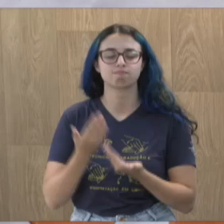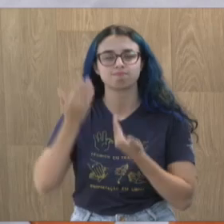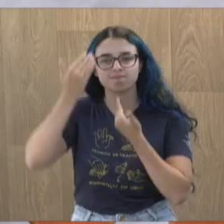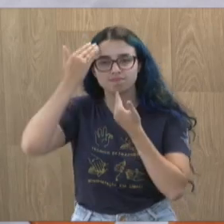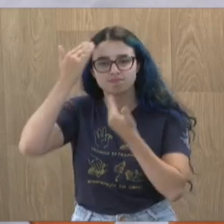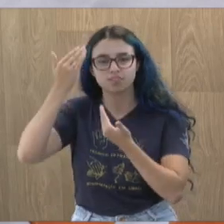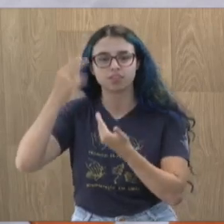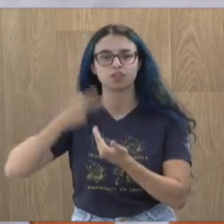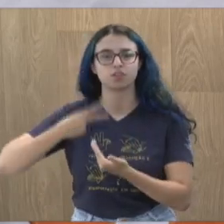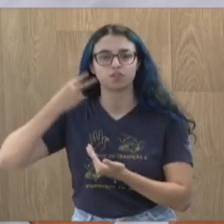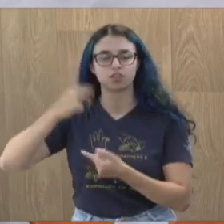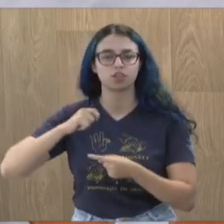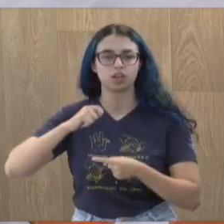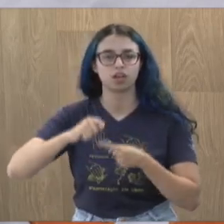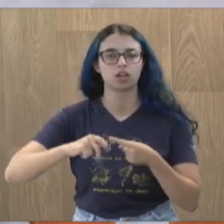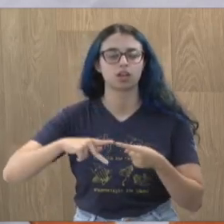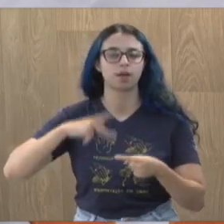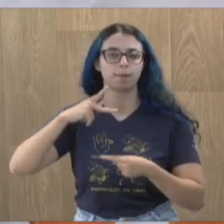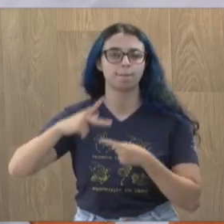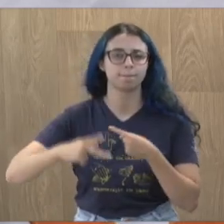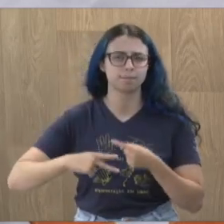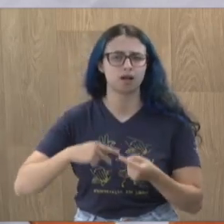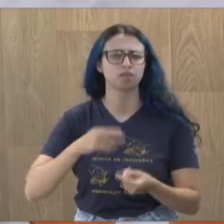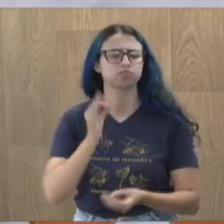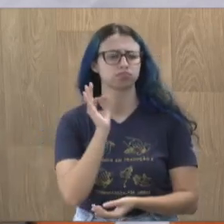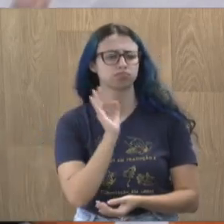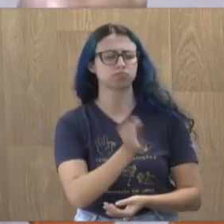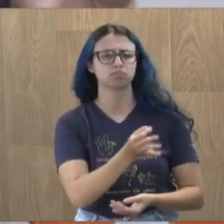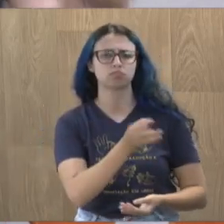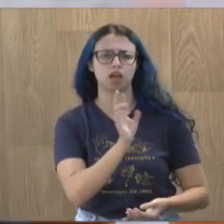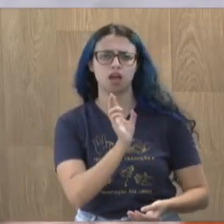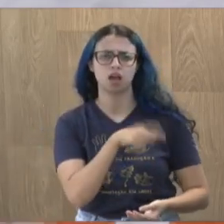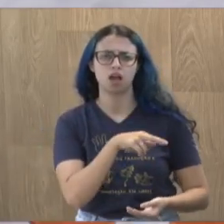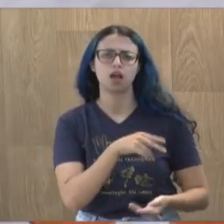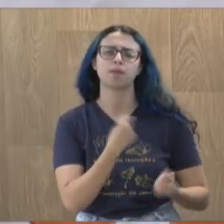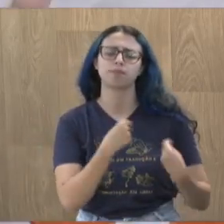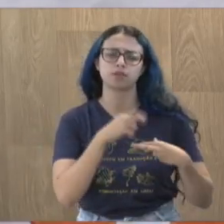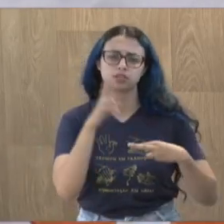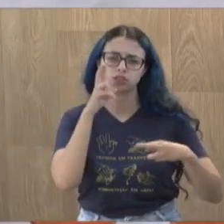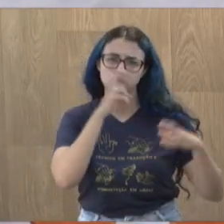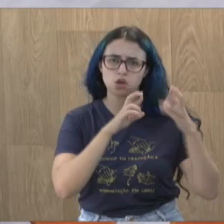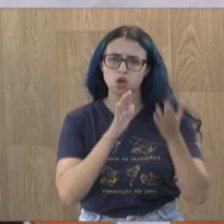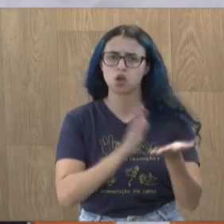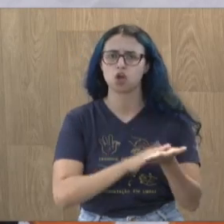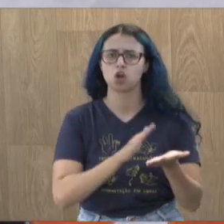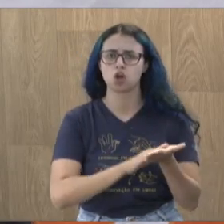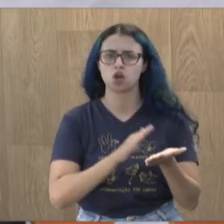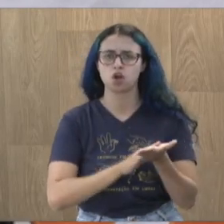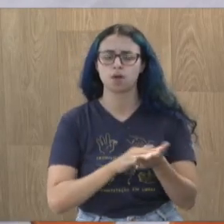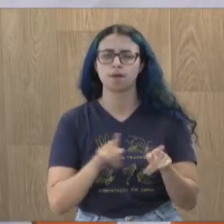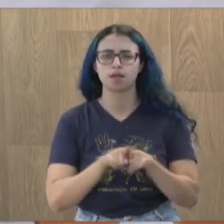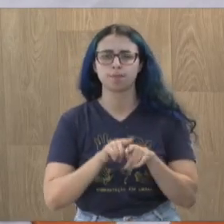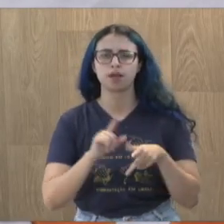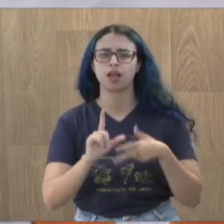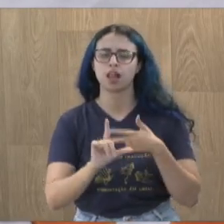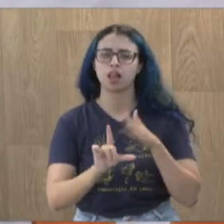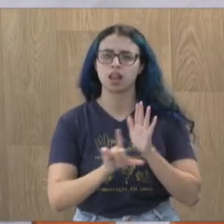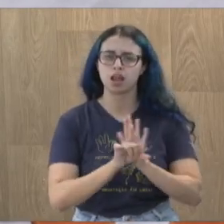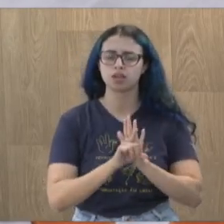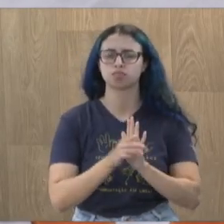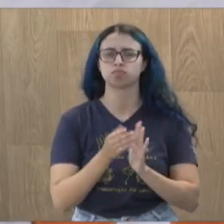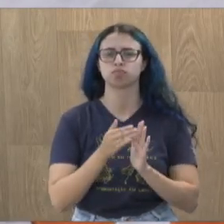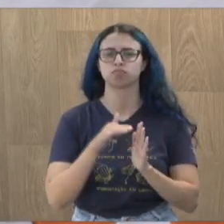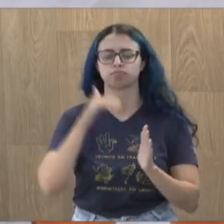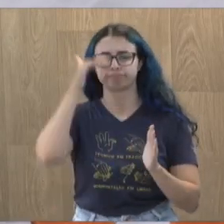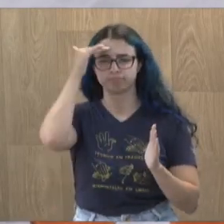Paula pelo seu trabalho de fiscalização, é isso mesmo, o prerrogativo do vereador é essa aí, de cobrar, de fiscalizar, de legislar. E a gente vem lutando